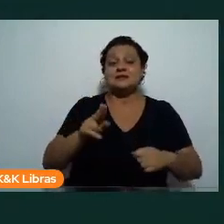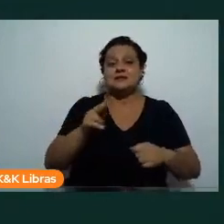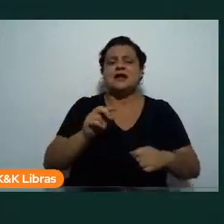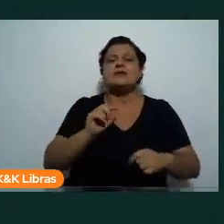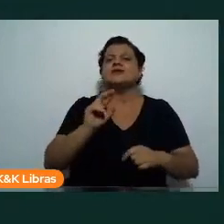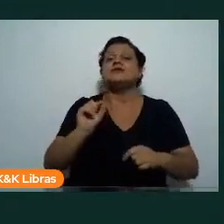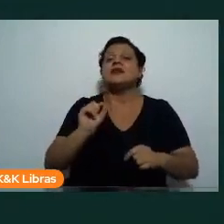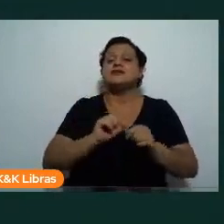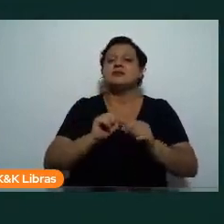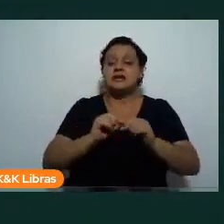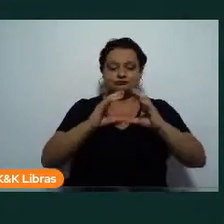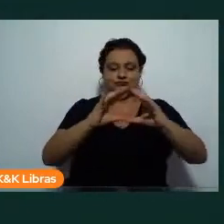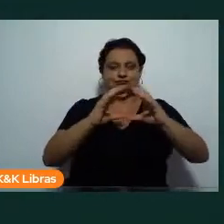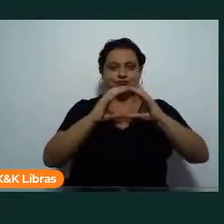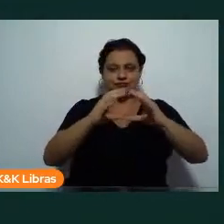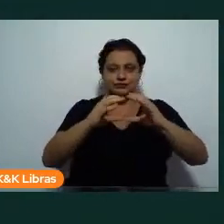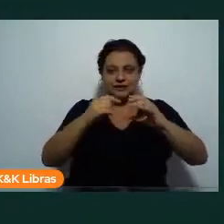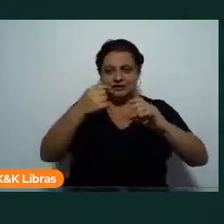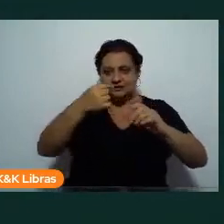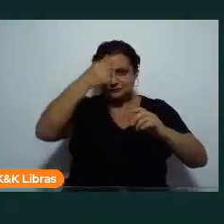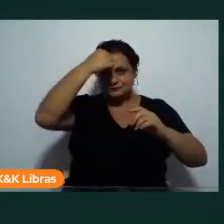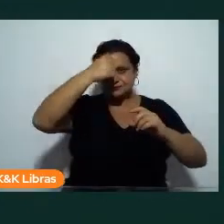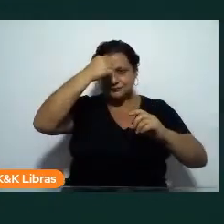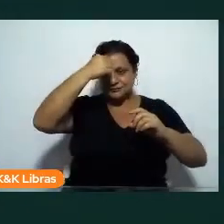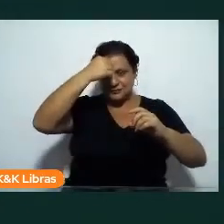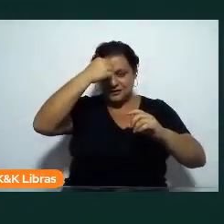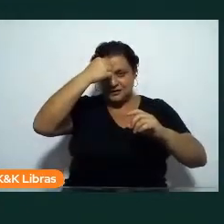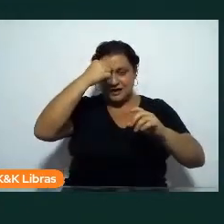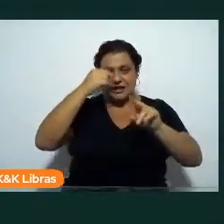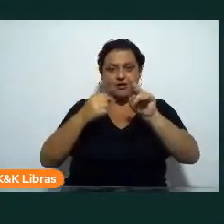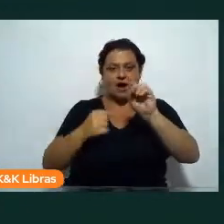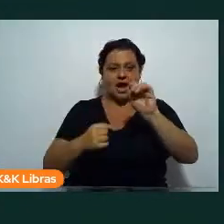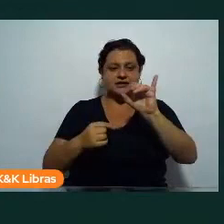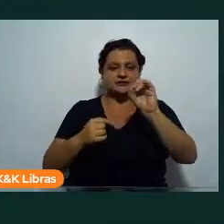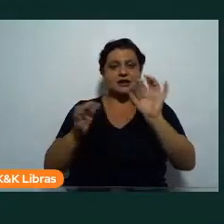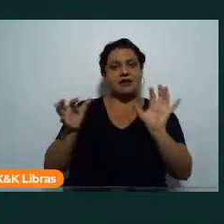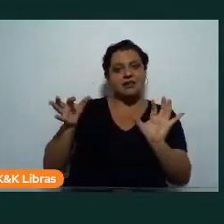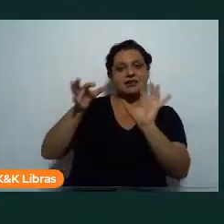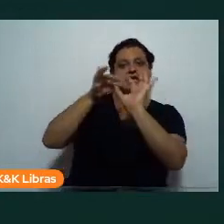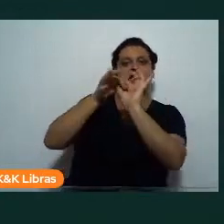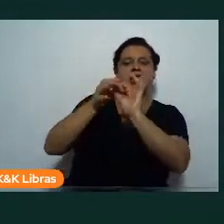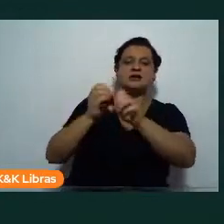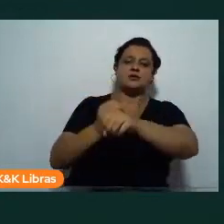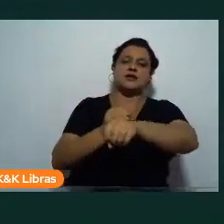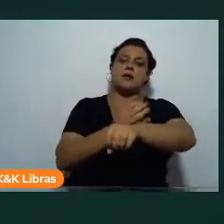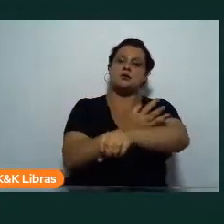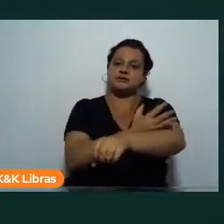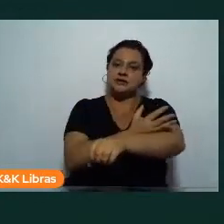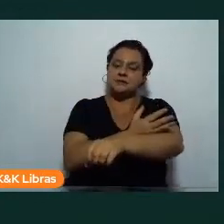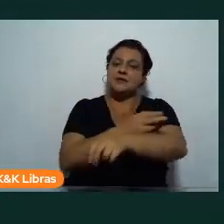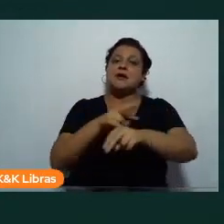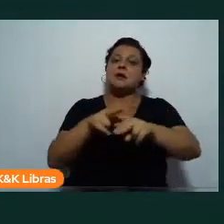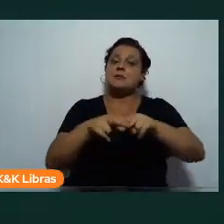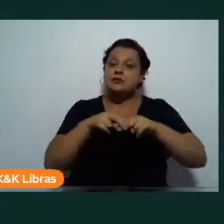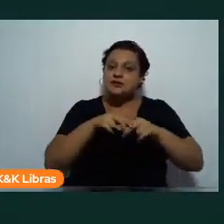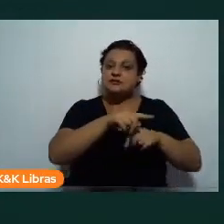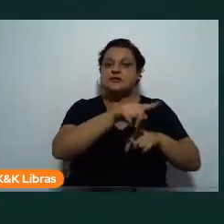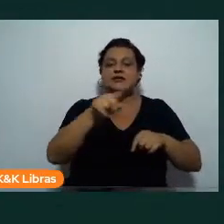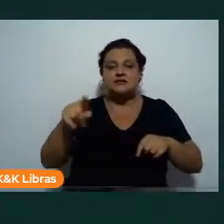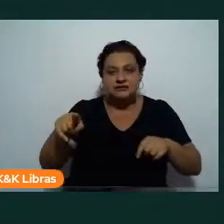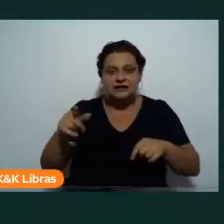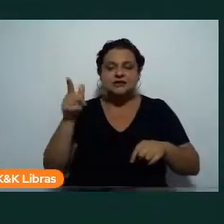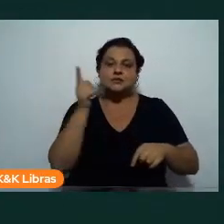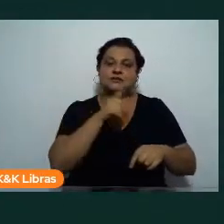do cliente, o racional e direto para o emocional. Por isso que muitas vezes vocês veem,